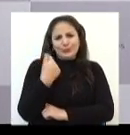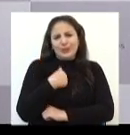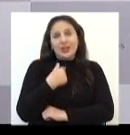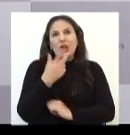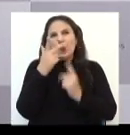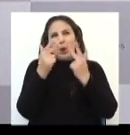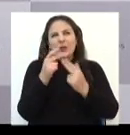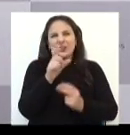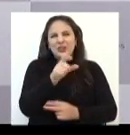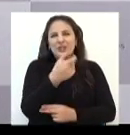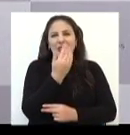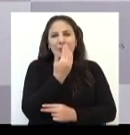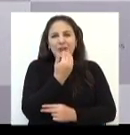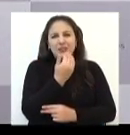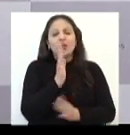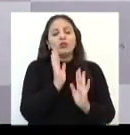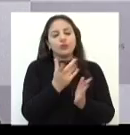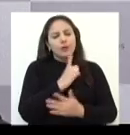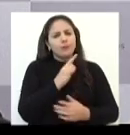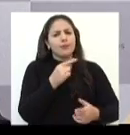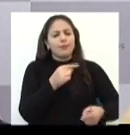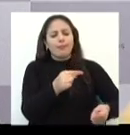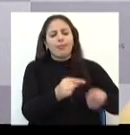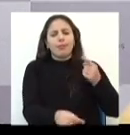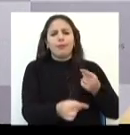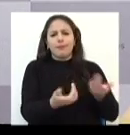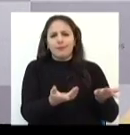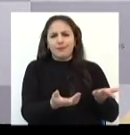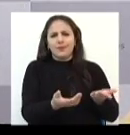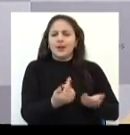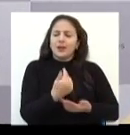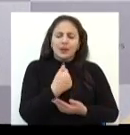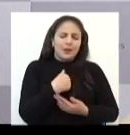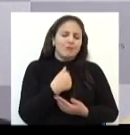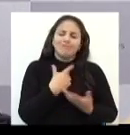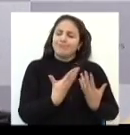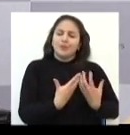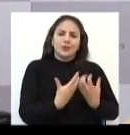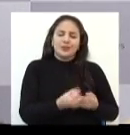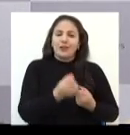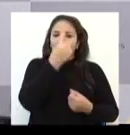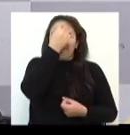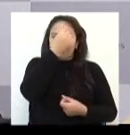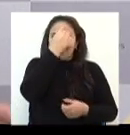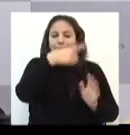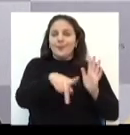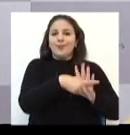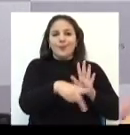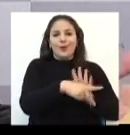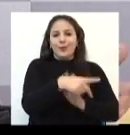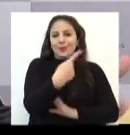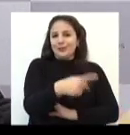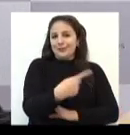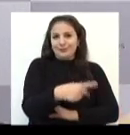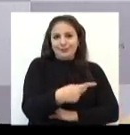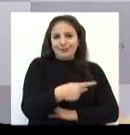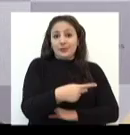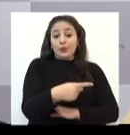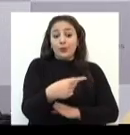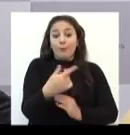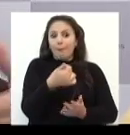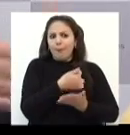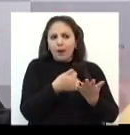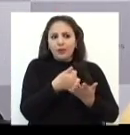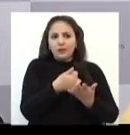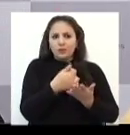porque quando saiu os ticos de alimentação aqui, já deu aquele rompimento. Então, eu não aceitava as ideias, como nós não era da